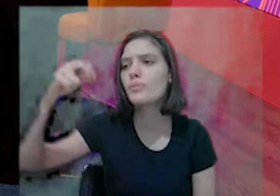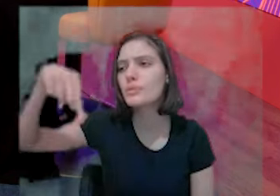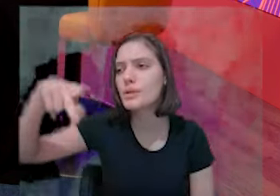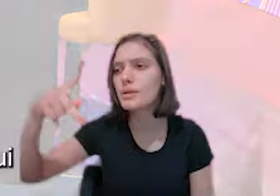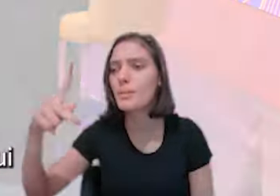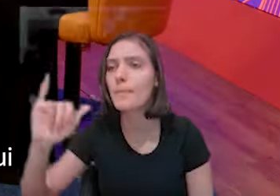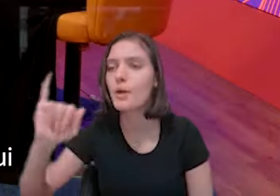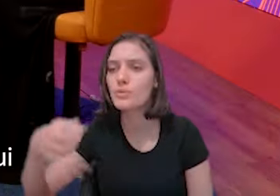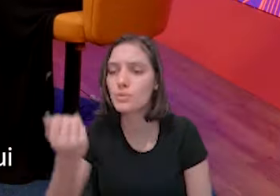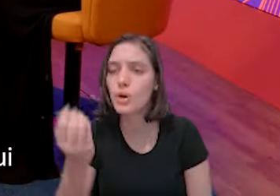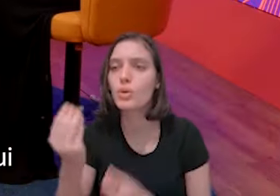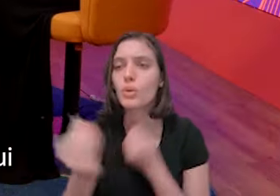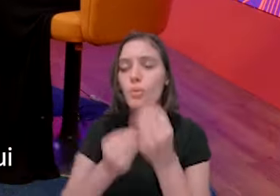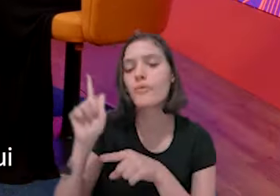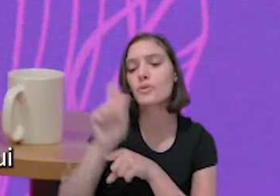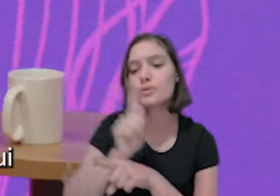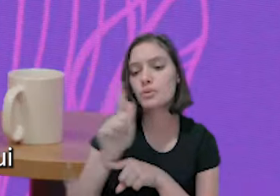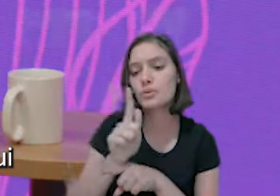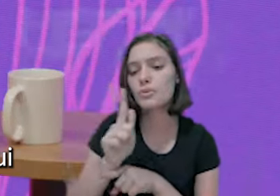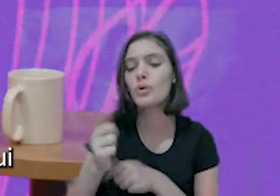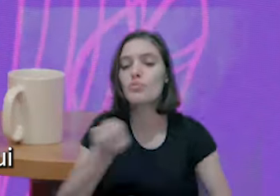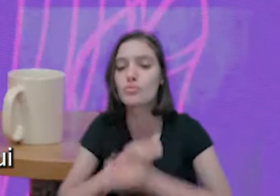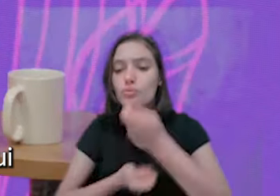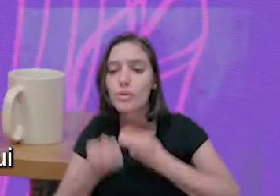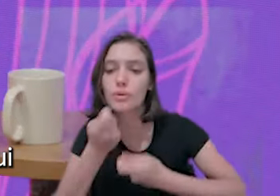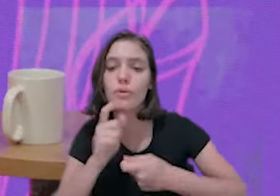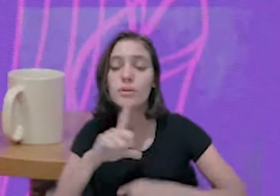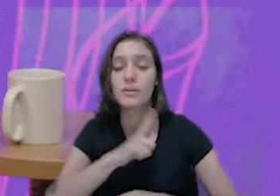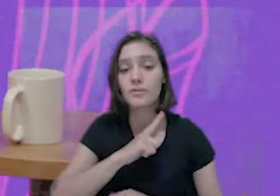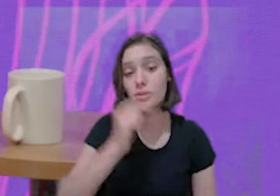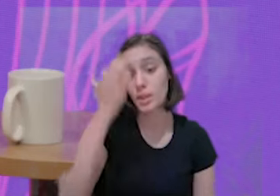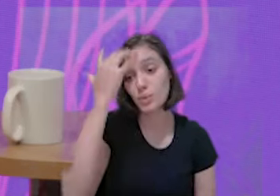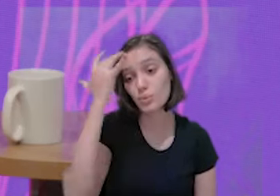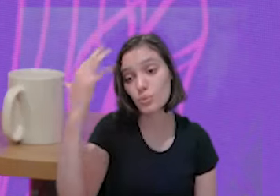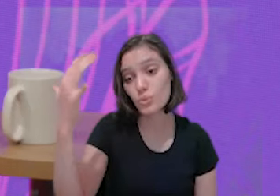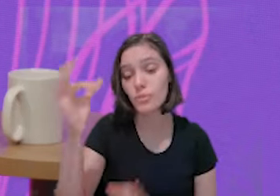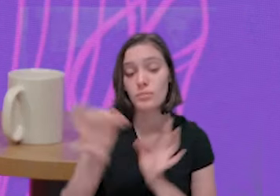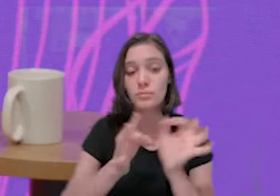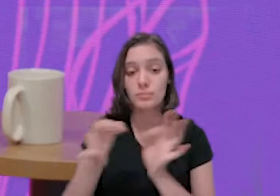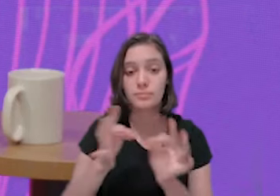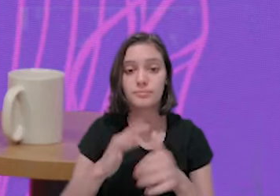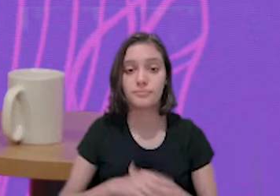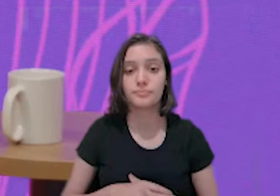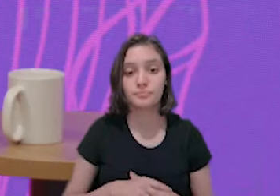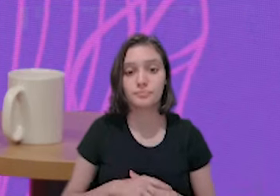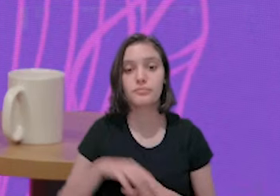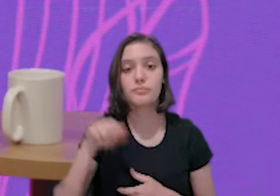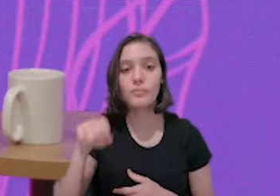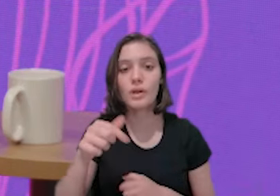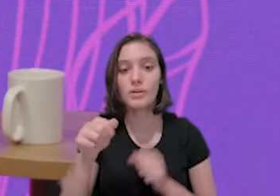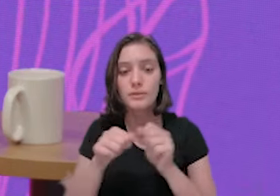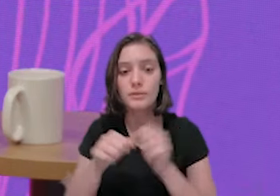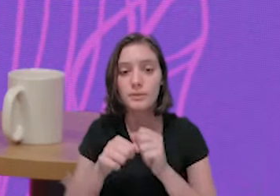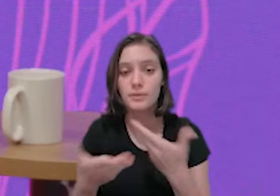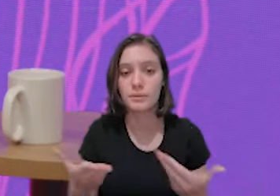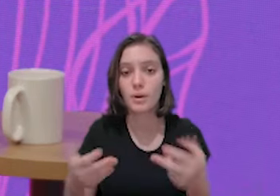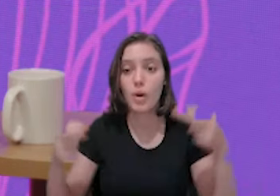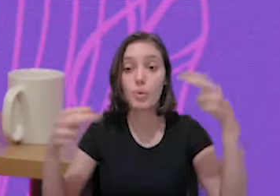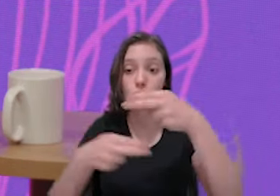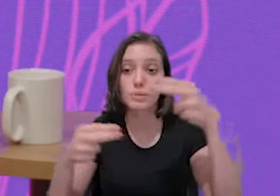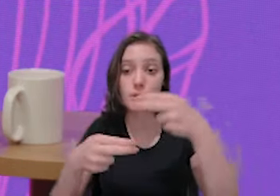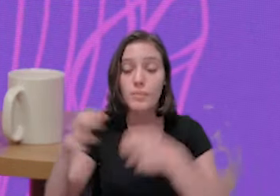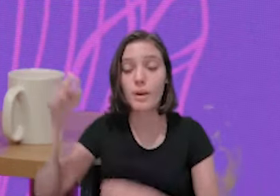abrir. Pelo que você está trazendo, o Sebrae aqui é um escritório do Sebrae, né?